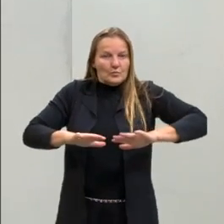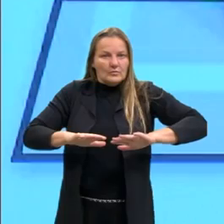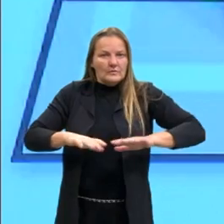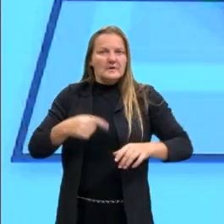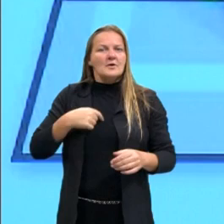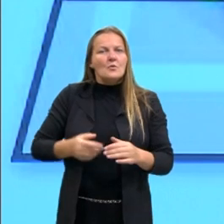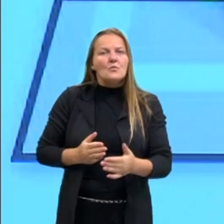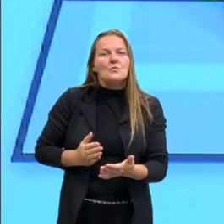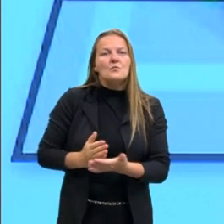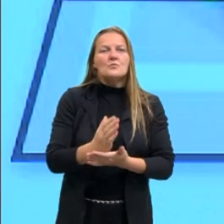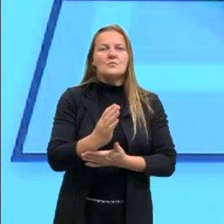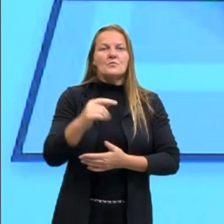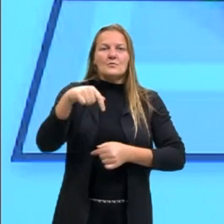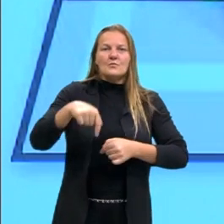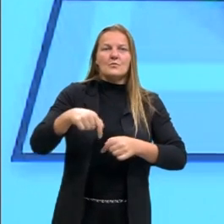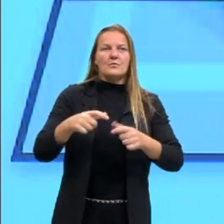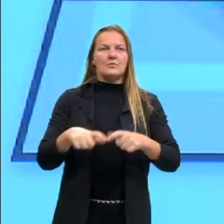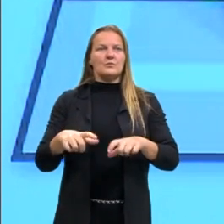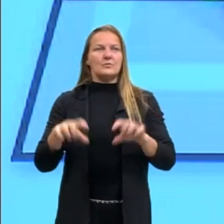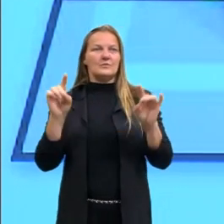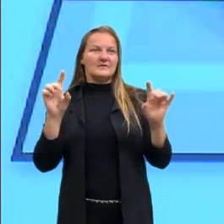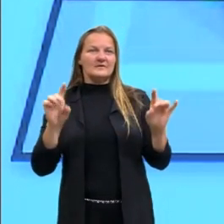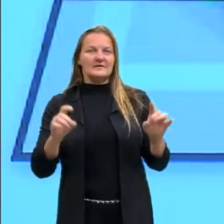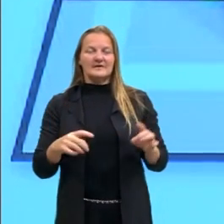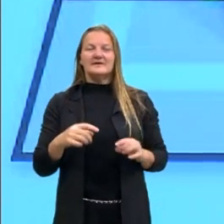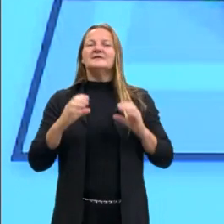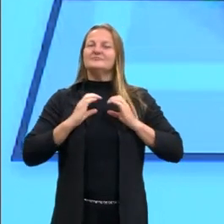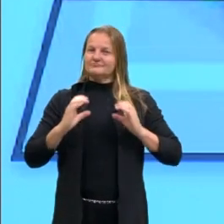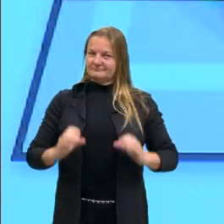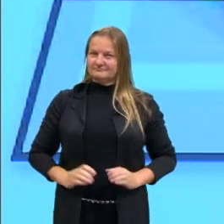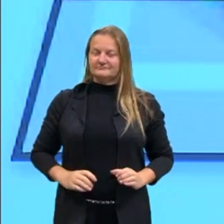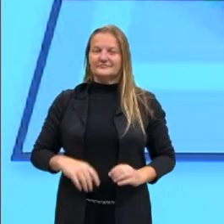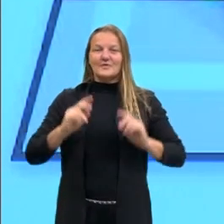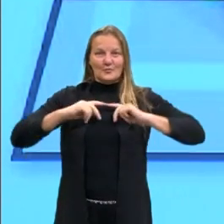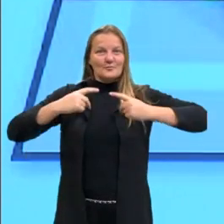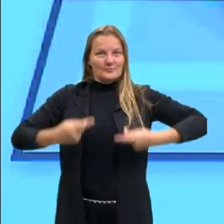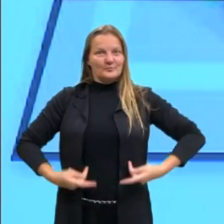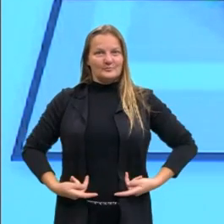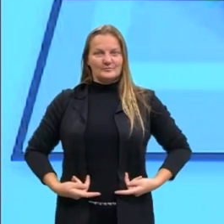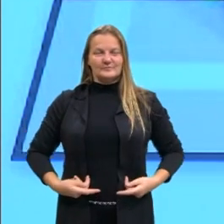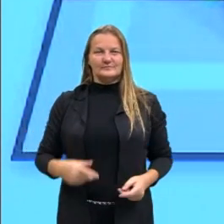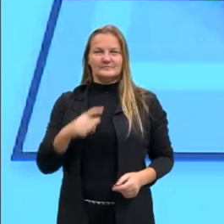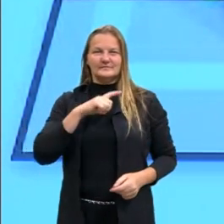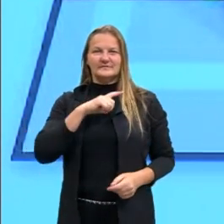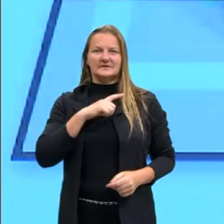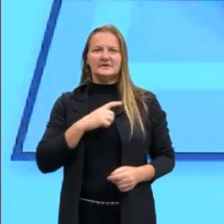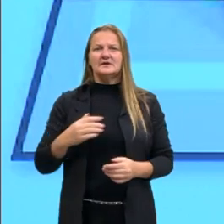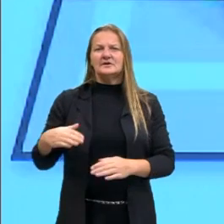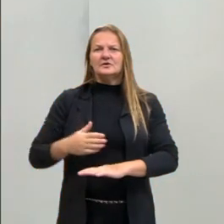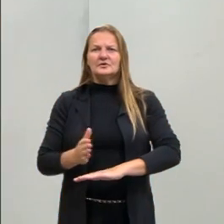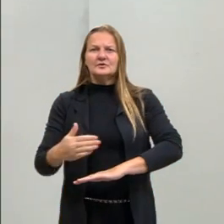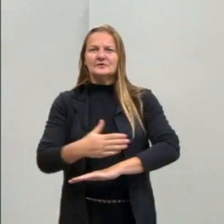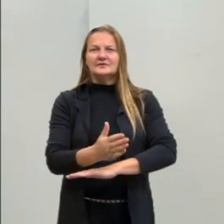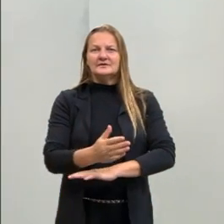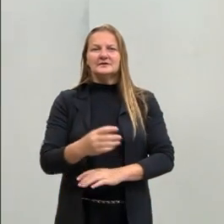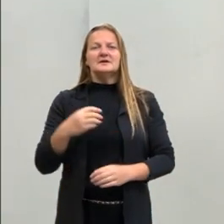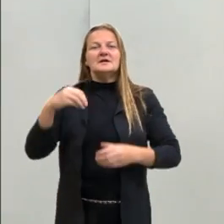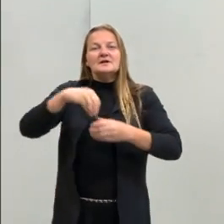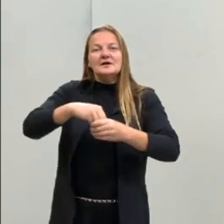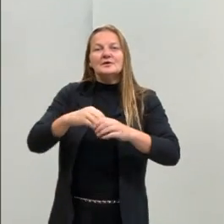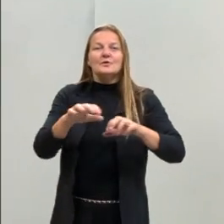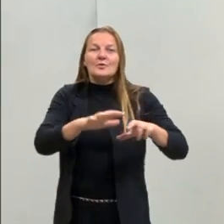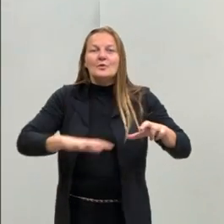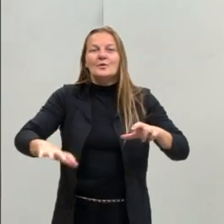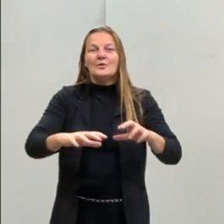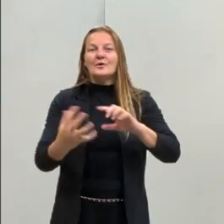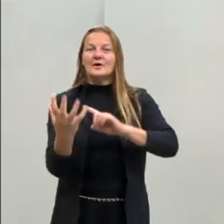É interessante pensar que esse comportamento humano, né, ele transita dentro do campo das artes,